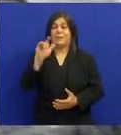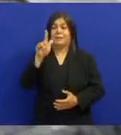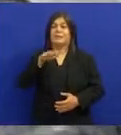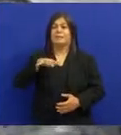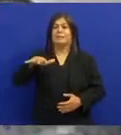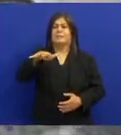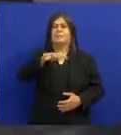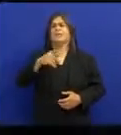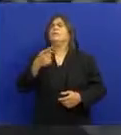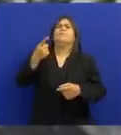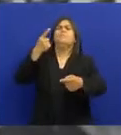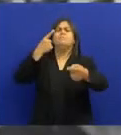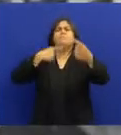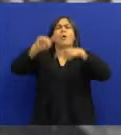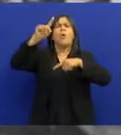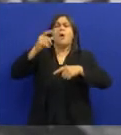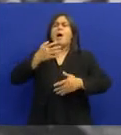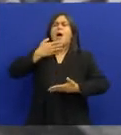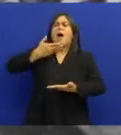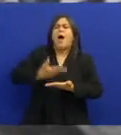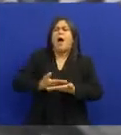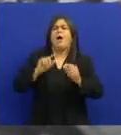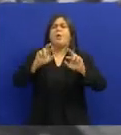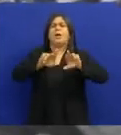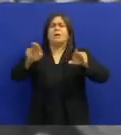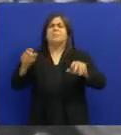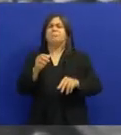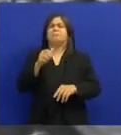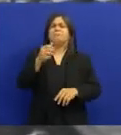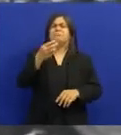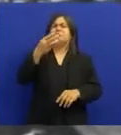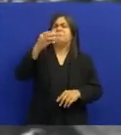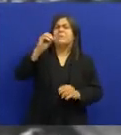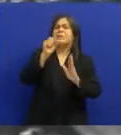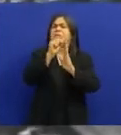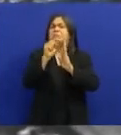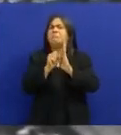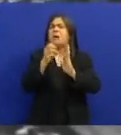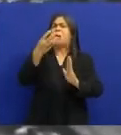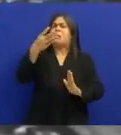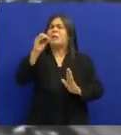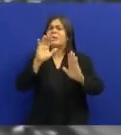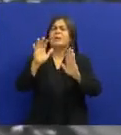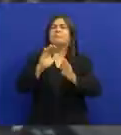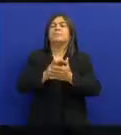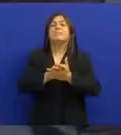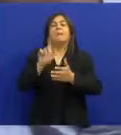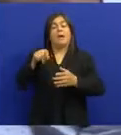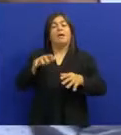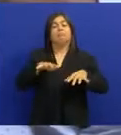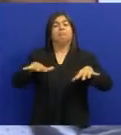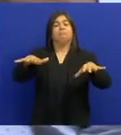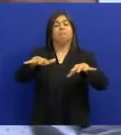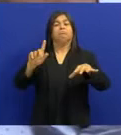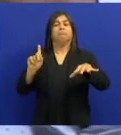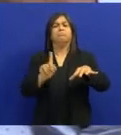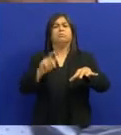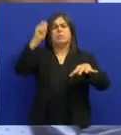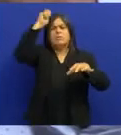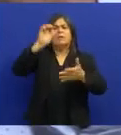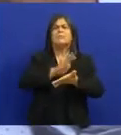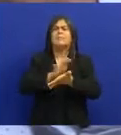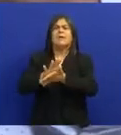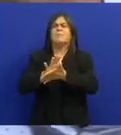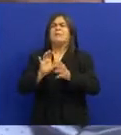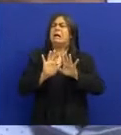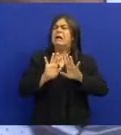Campina teve uma evolução econômica Surpreendente Principalmente nos anos 30 Anos 40 Mais ou menos o período Em que já Que se estava por lá Então